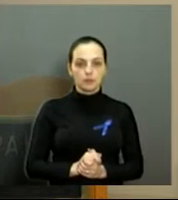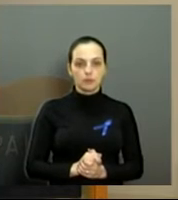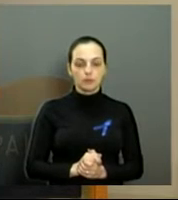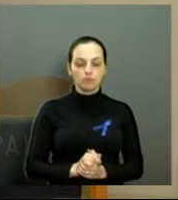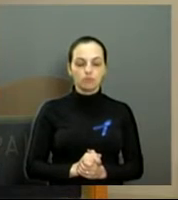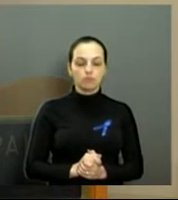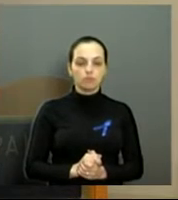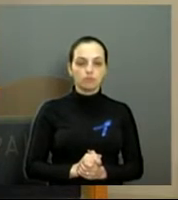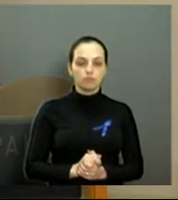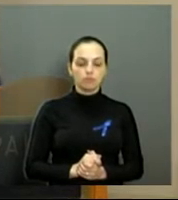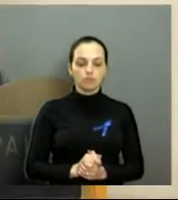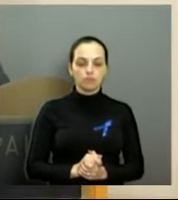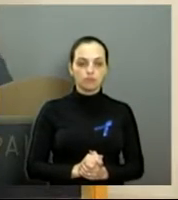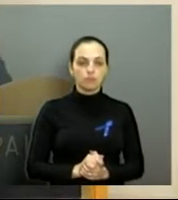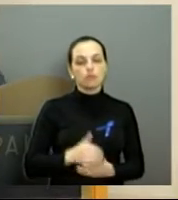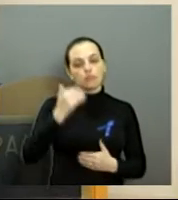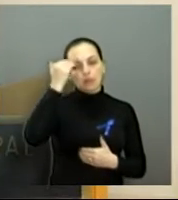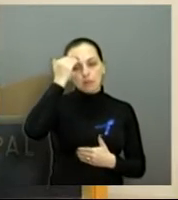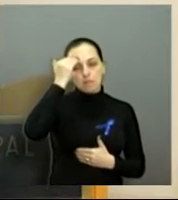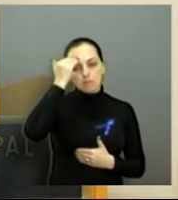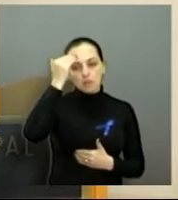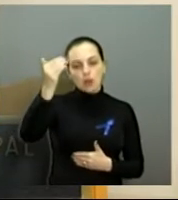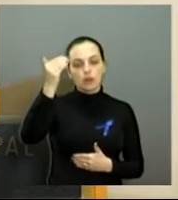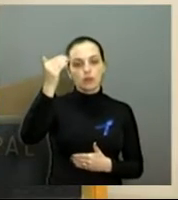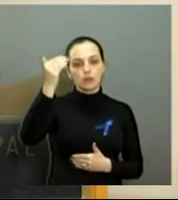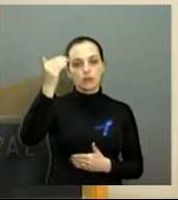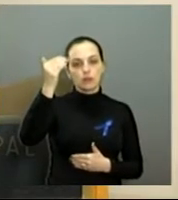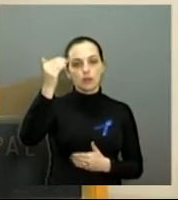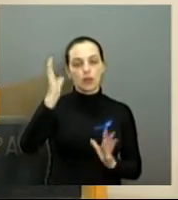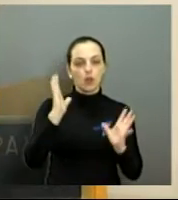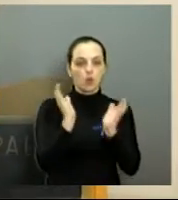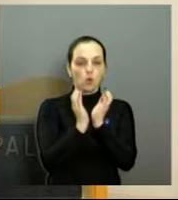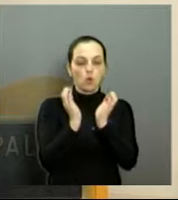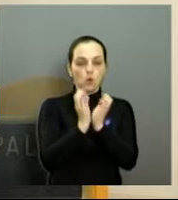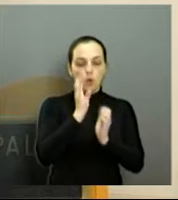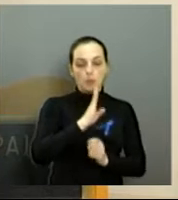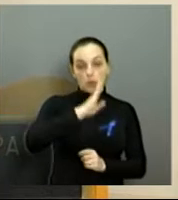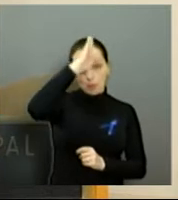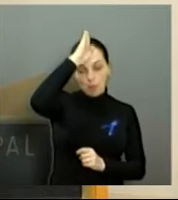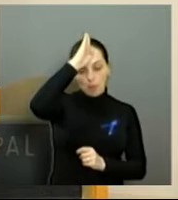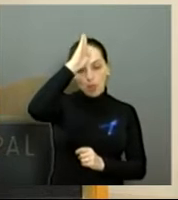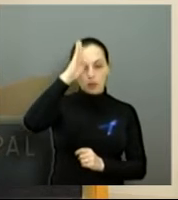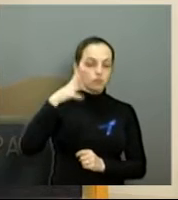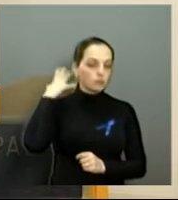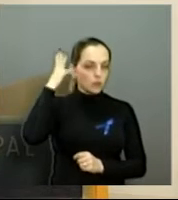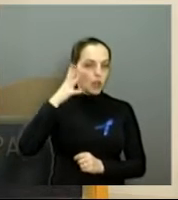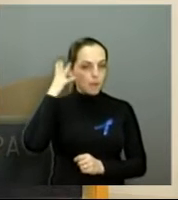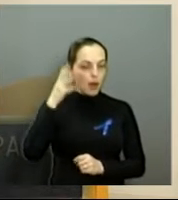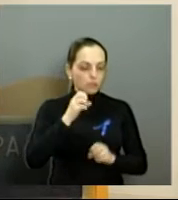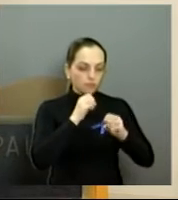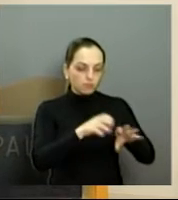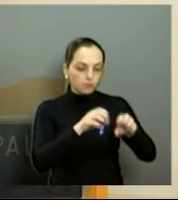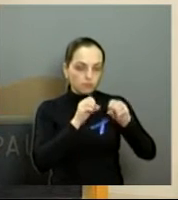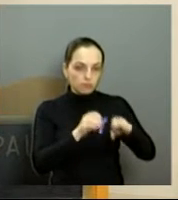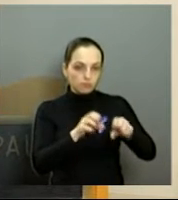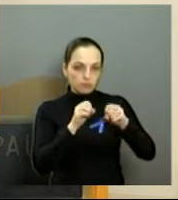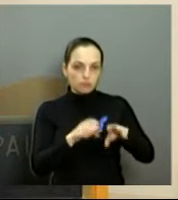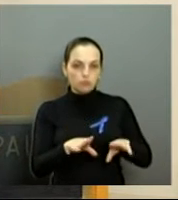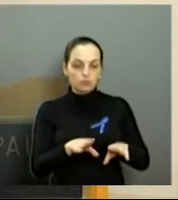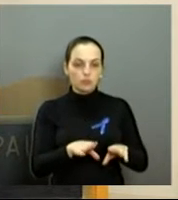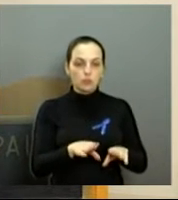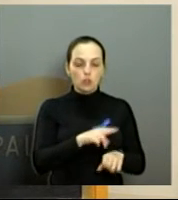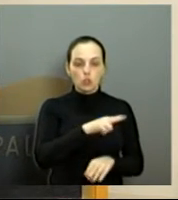Gostaria muito de agradecer aos bombeiros militares que ministraram as palestras nas escolas, o Cabo